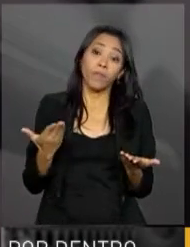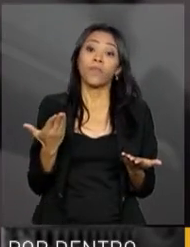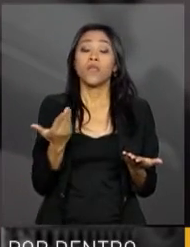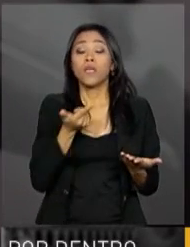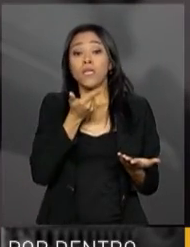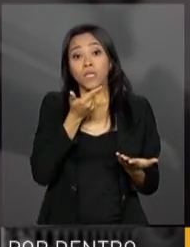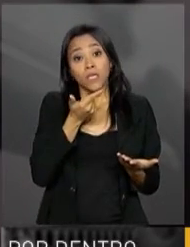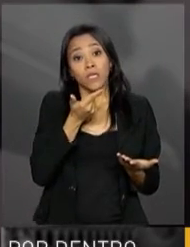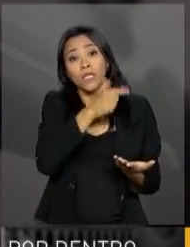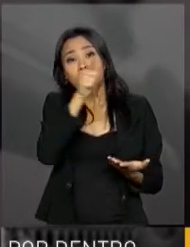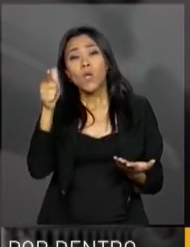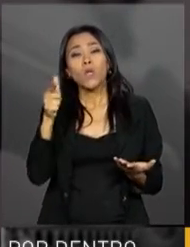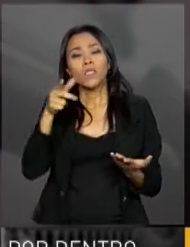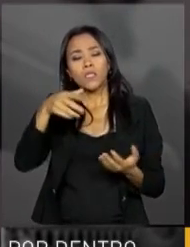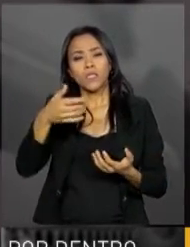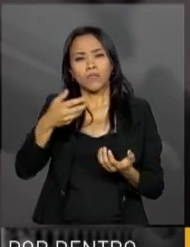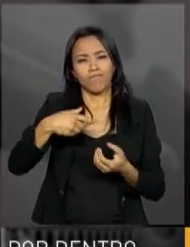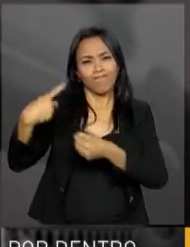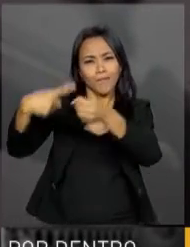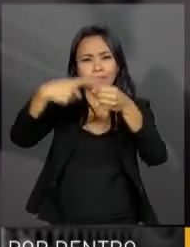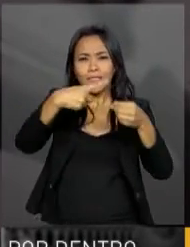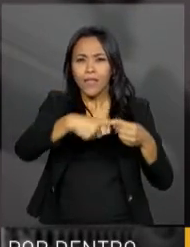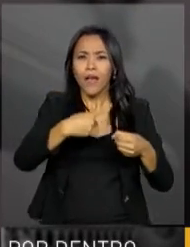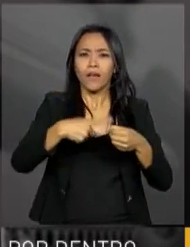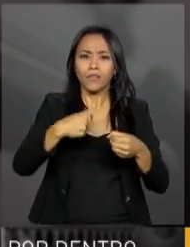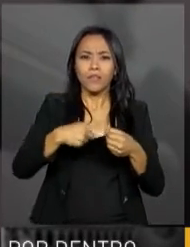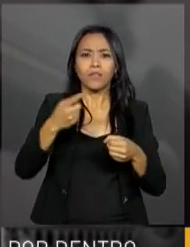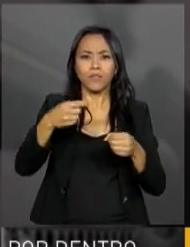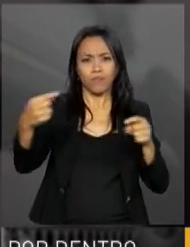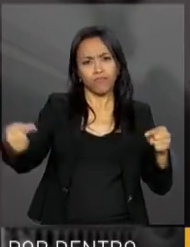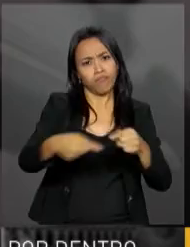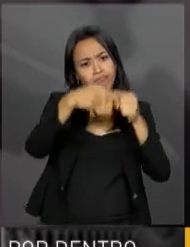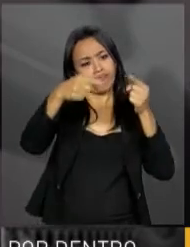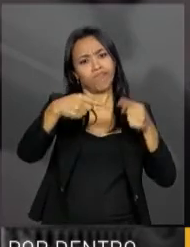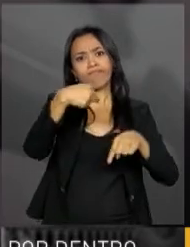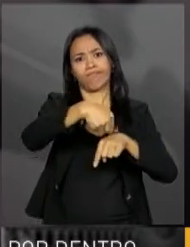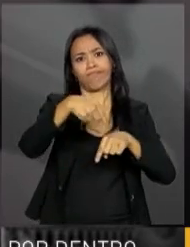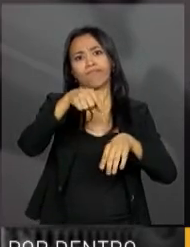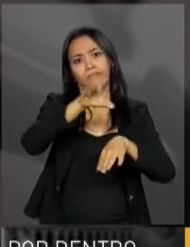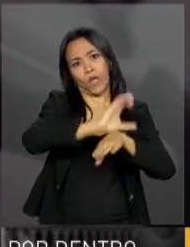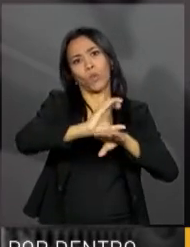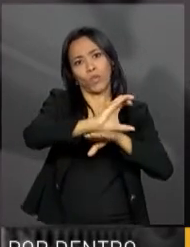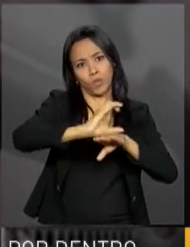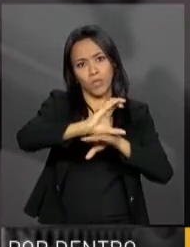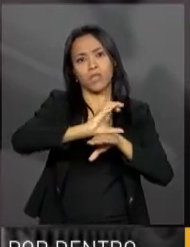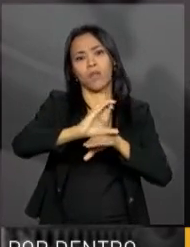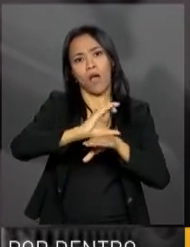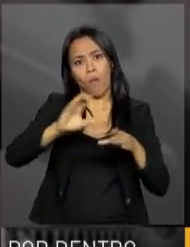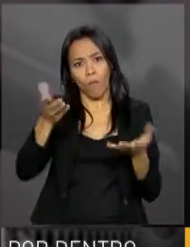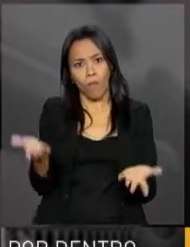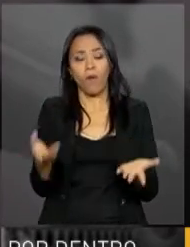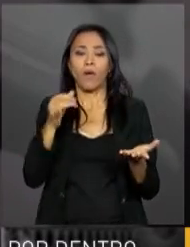metropolitanas, facilitar o que já está previsto na própria Constituição, que são as regiões metropolitanas. Então,